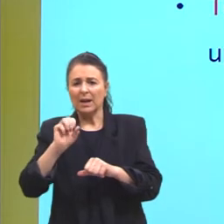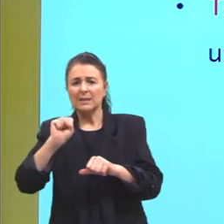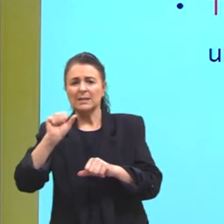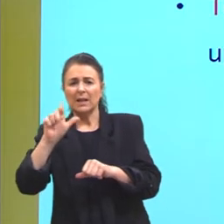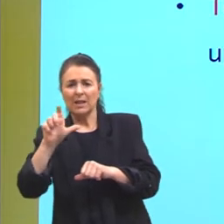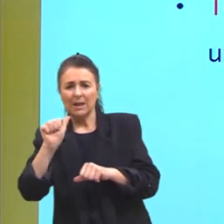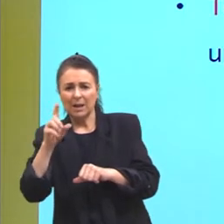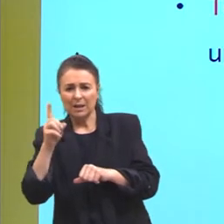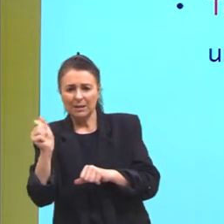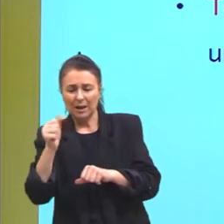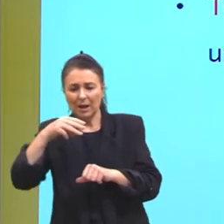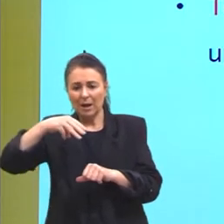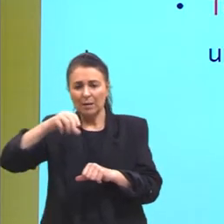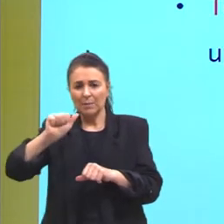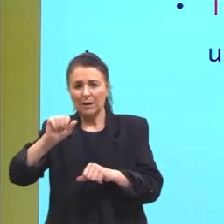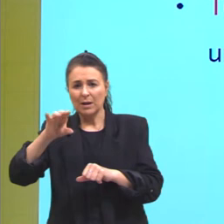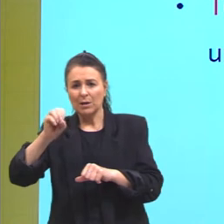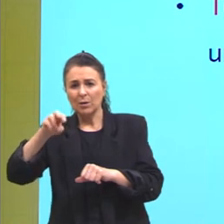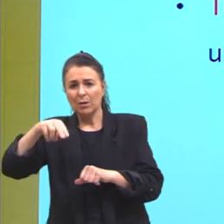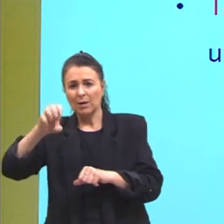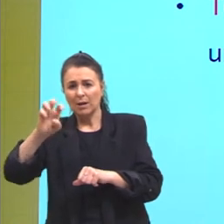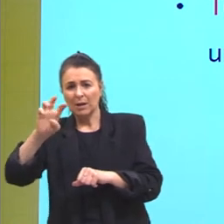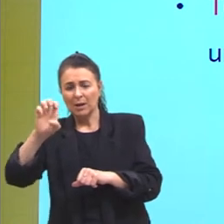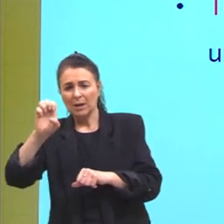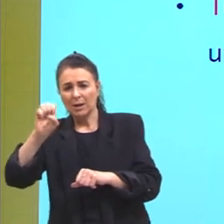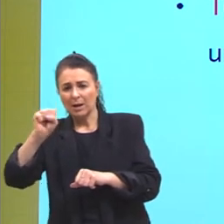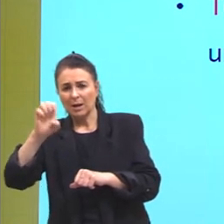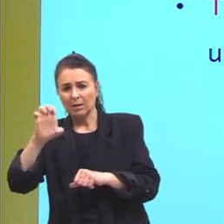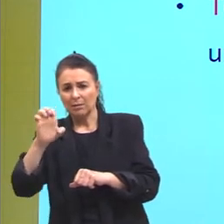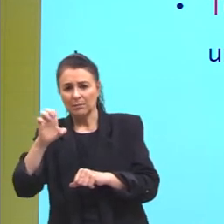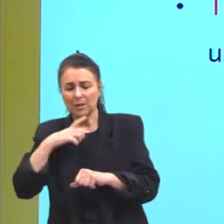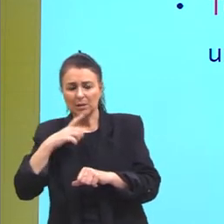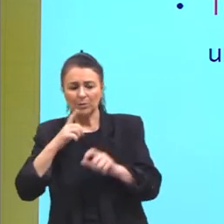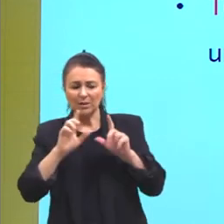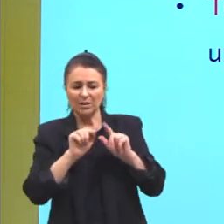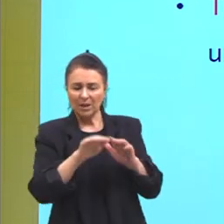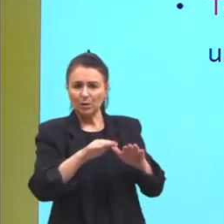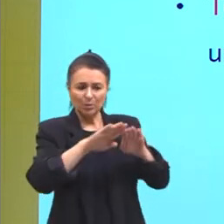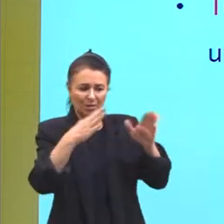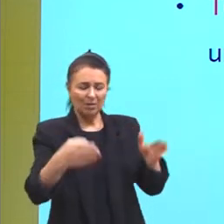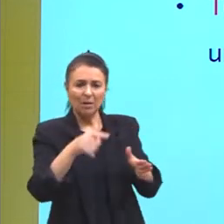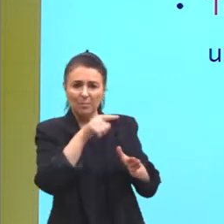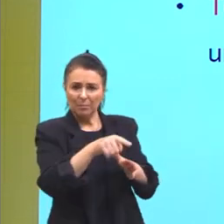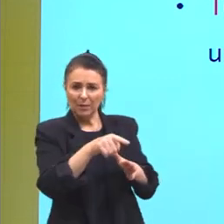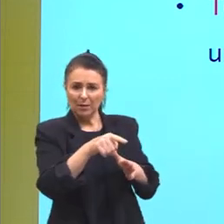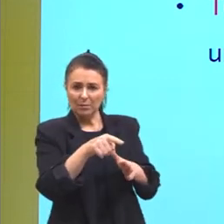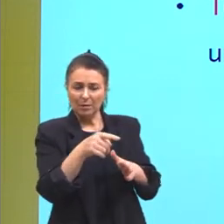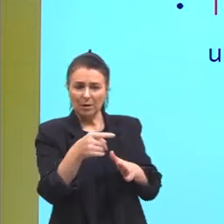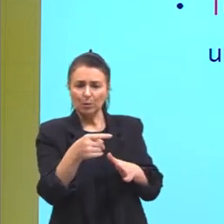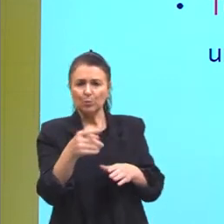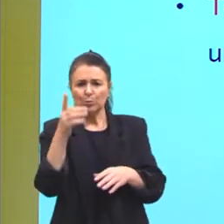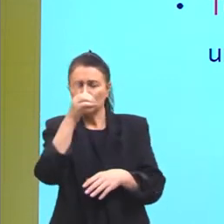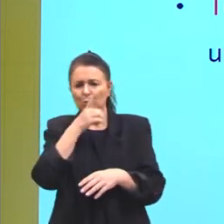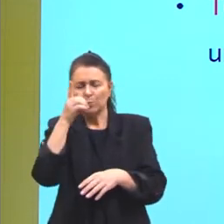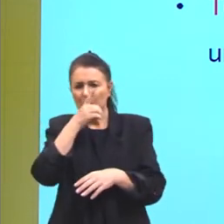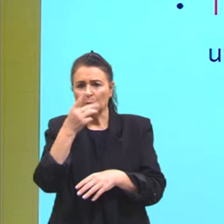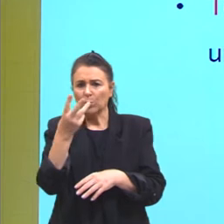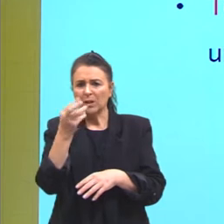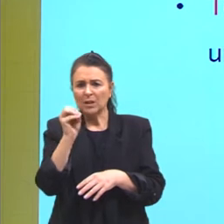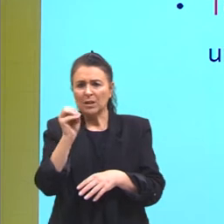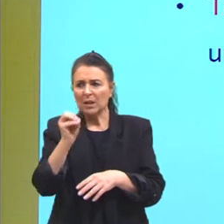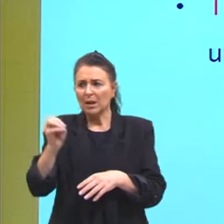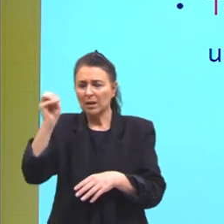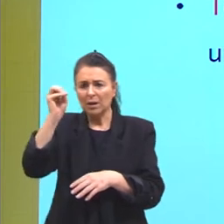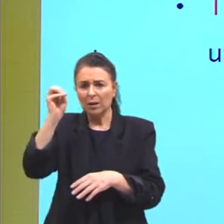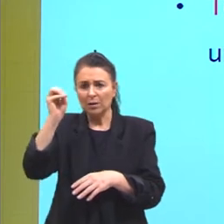domingo de 40 graus no verão, em cima da mesa durante algumas horas? Quem consumir essa maionese ali no final da